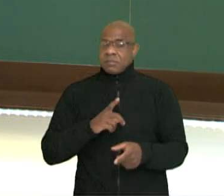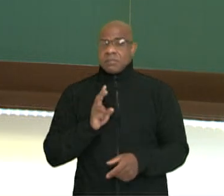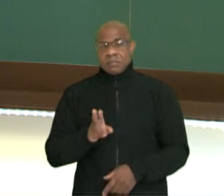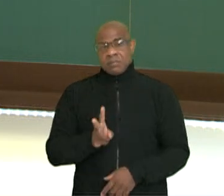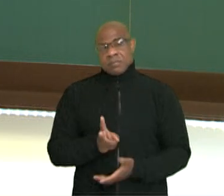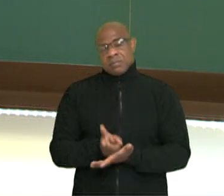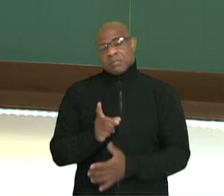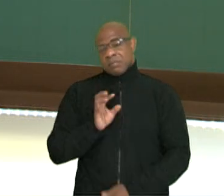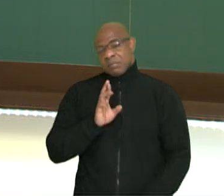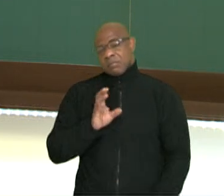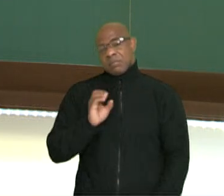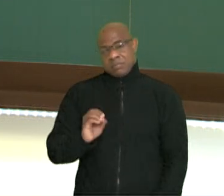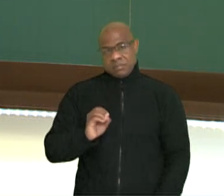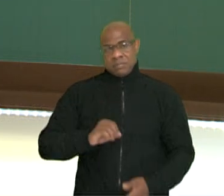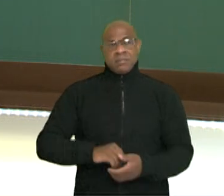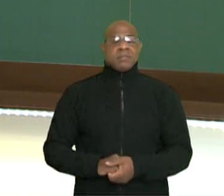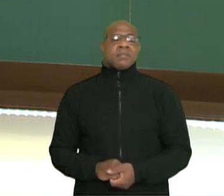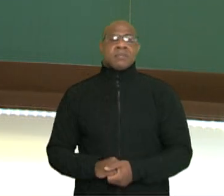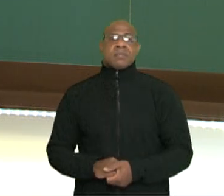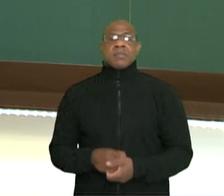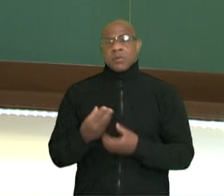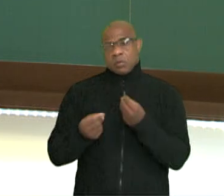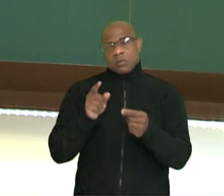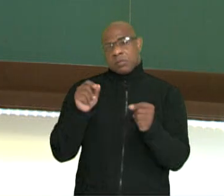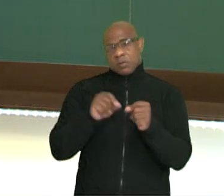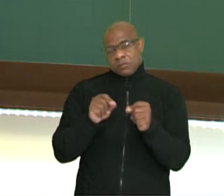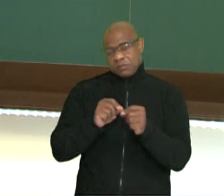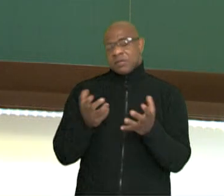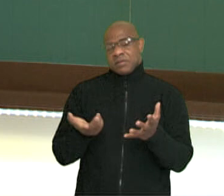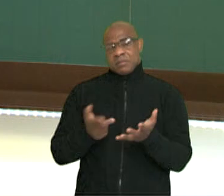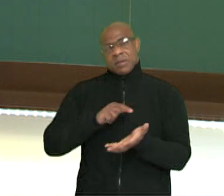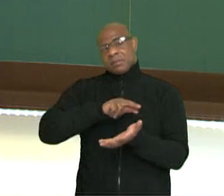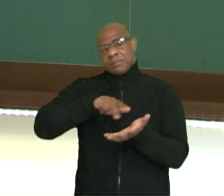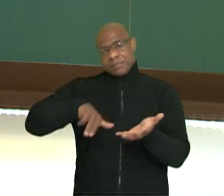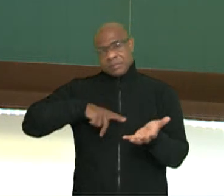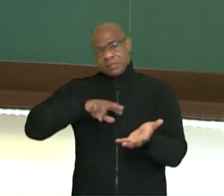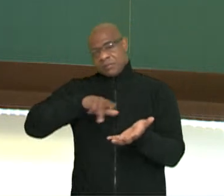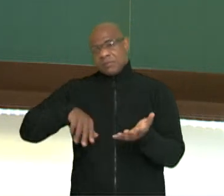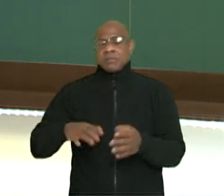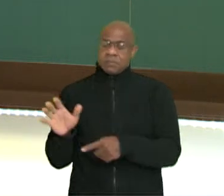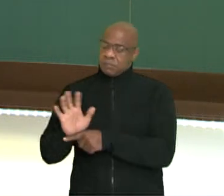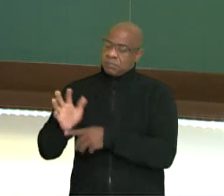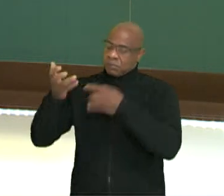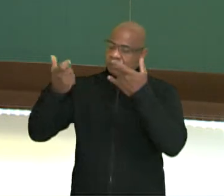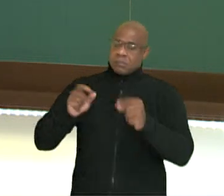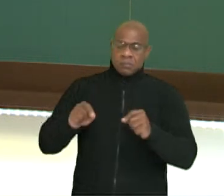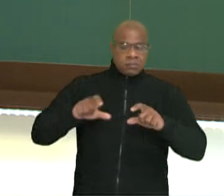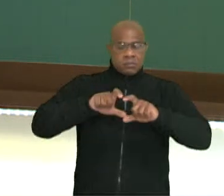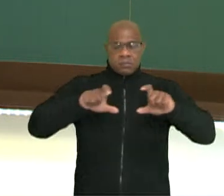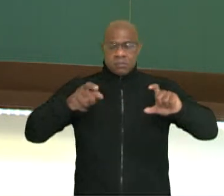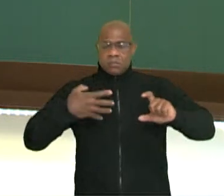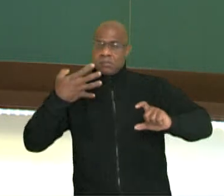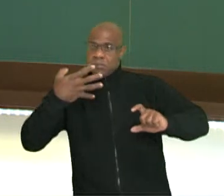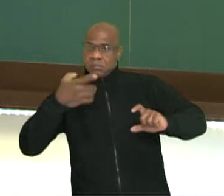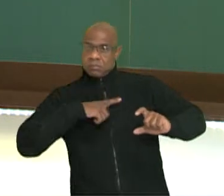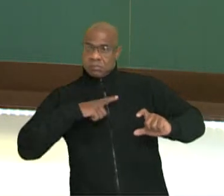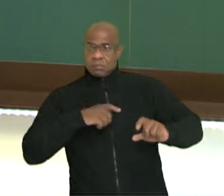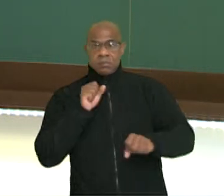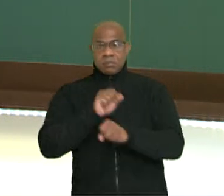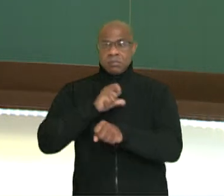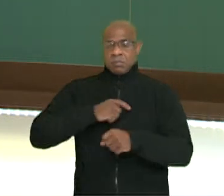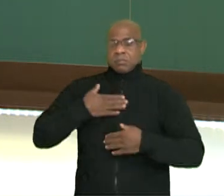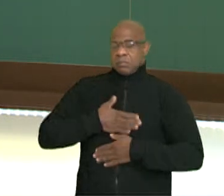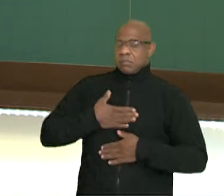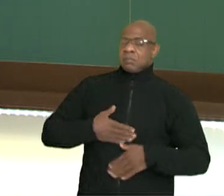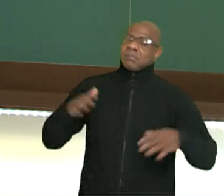nulo. Porque é a solução. É como você pode fazer a prova real. Ok? Nesse vídeo falamos sobre equações biquadradas. Espero que